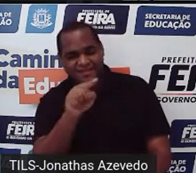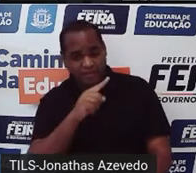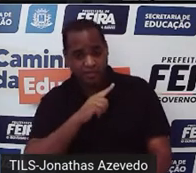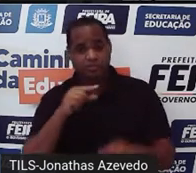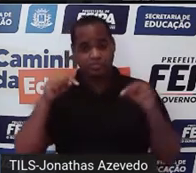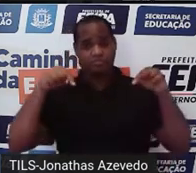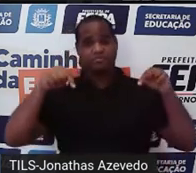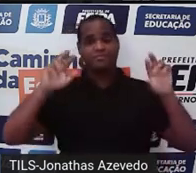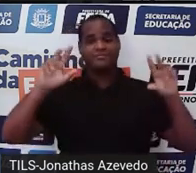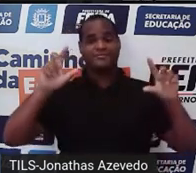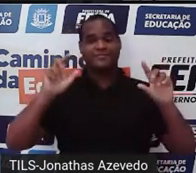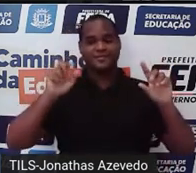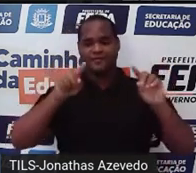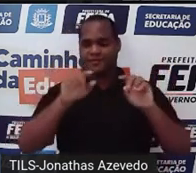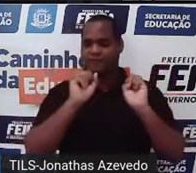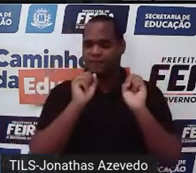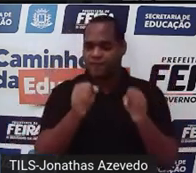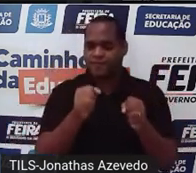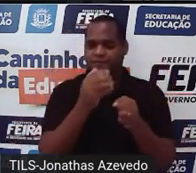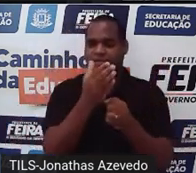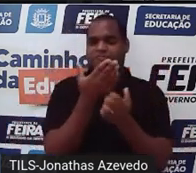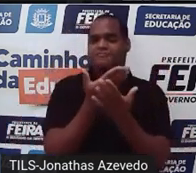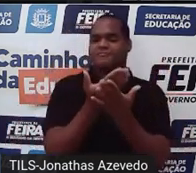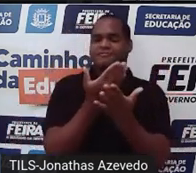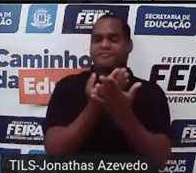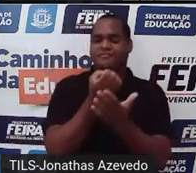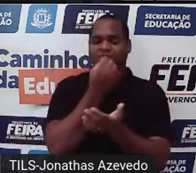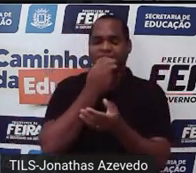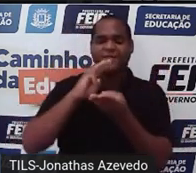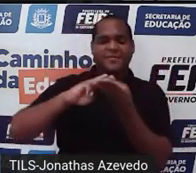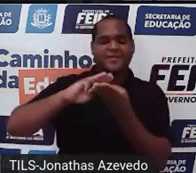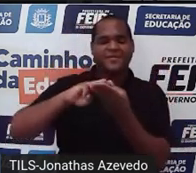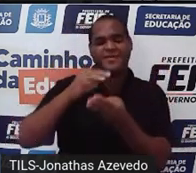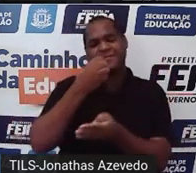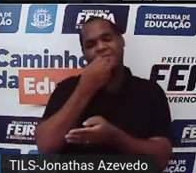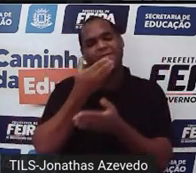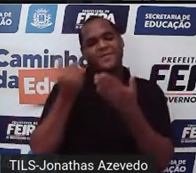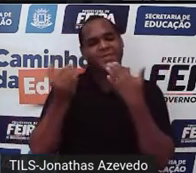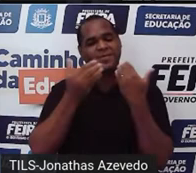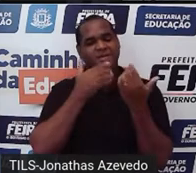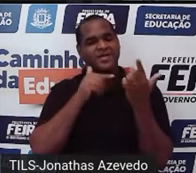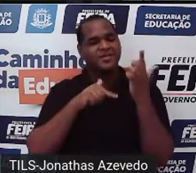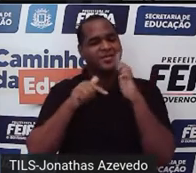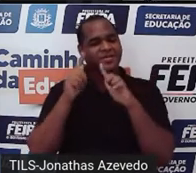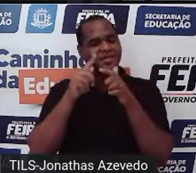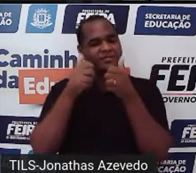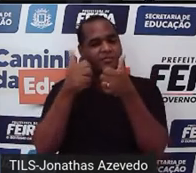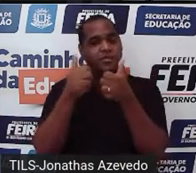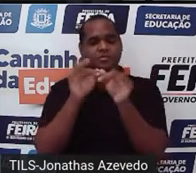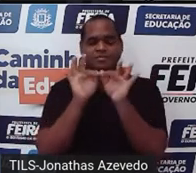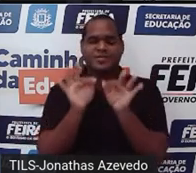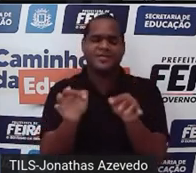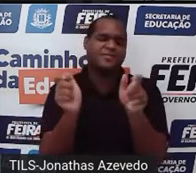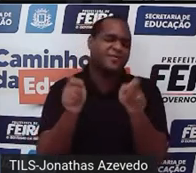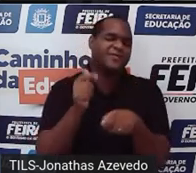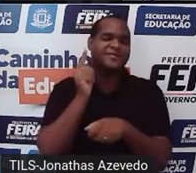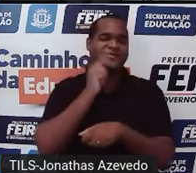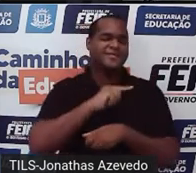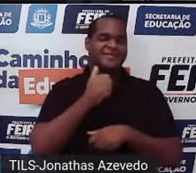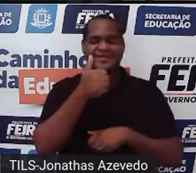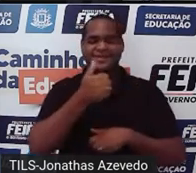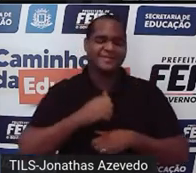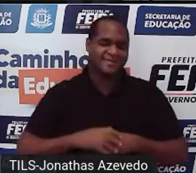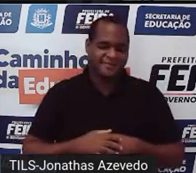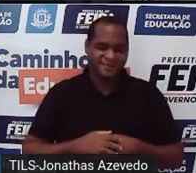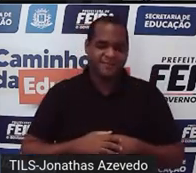você aí, estudar matemática do melhor jeito que a gente conseguir fazer por aqui, da maneira mais simples que a gente conseguir fazer, tá